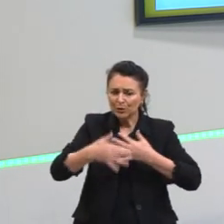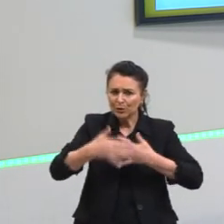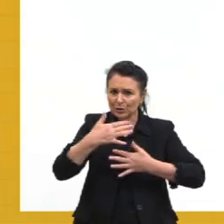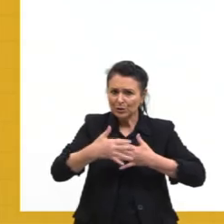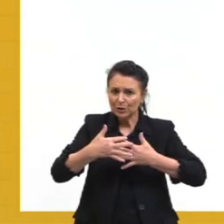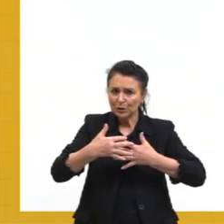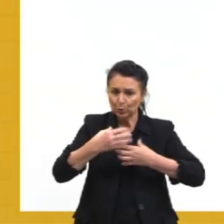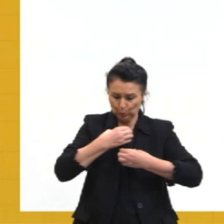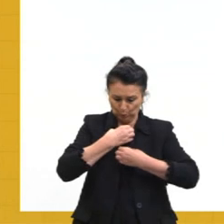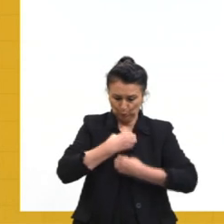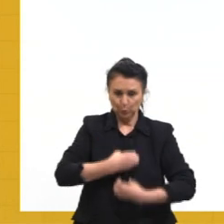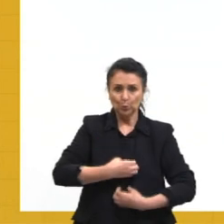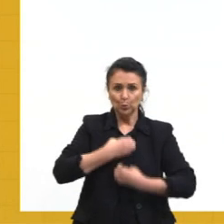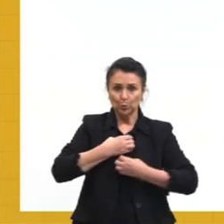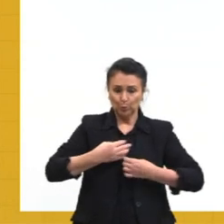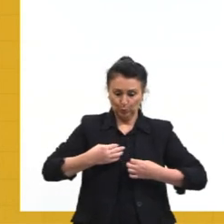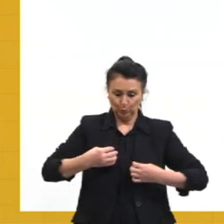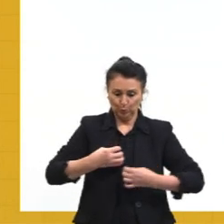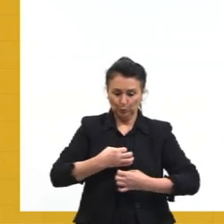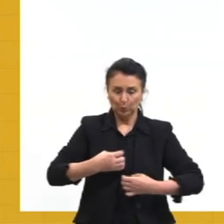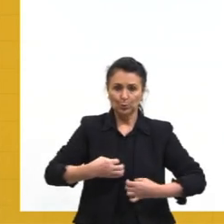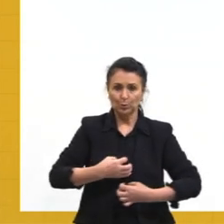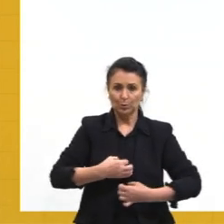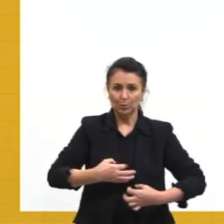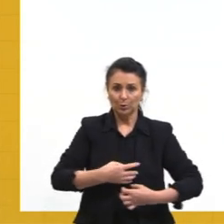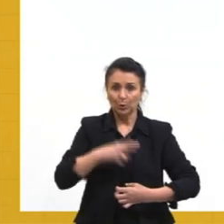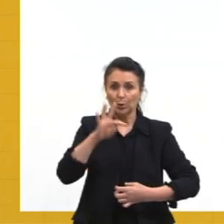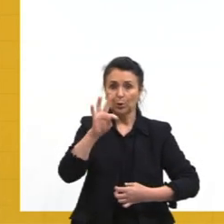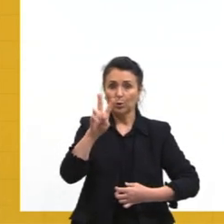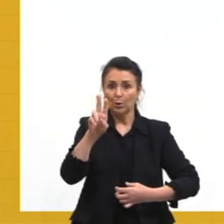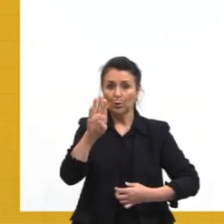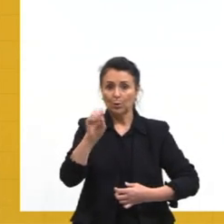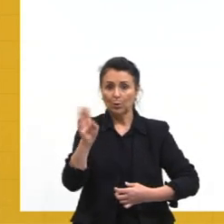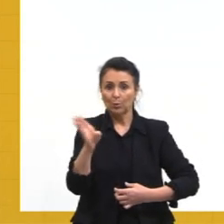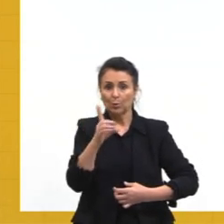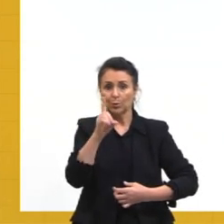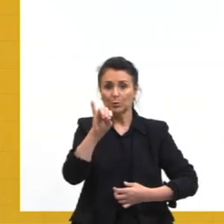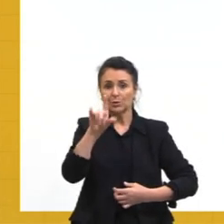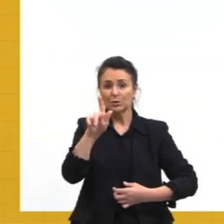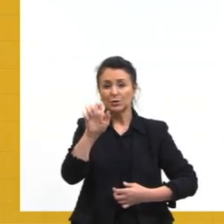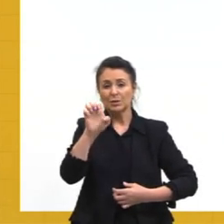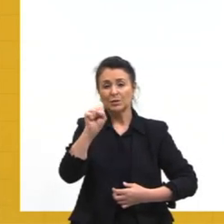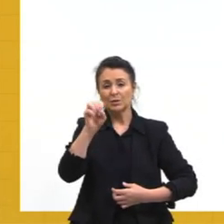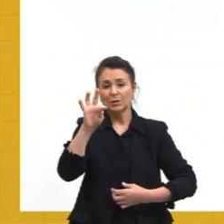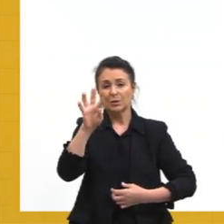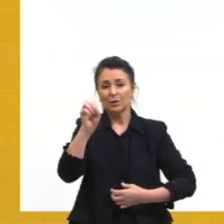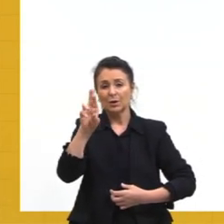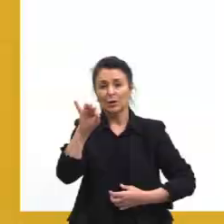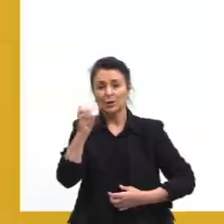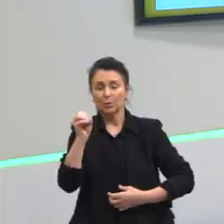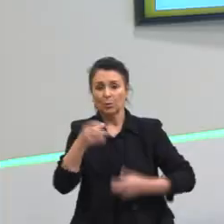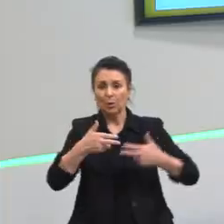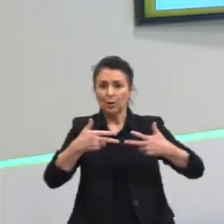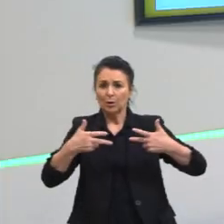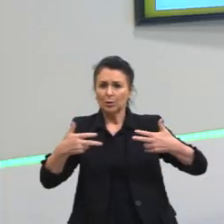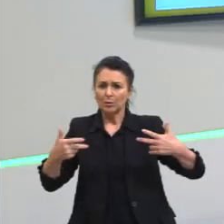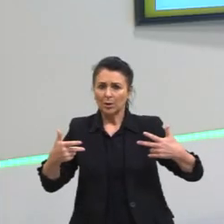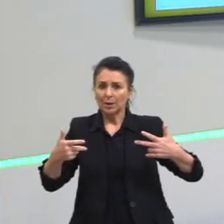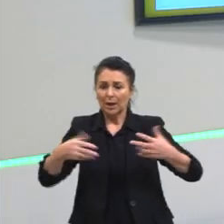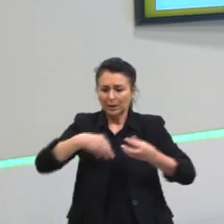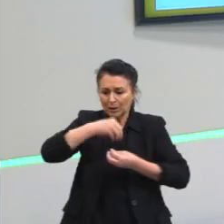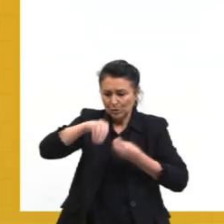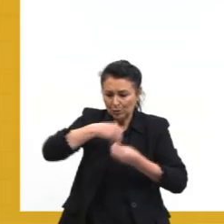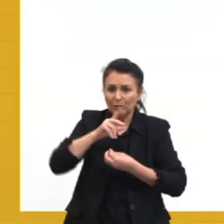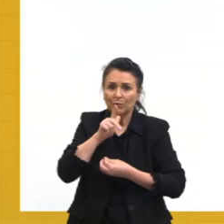digestório, no tecido do tubo digestório, ali na, quando vai, a substância vai ser adicionada na água,